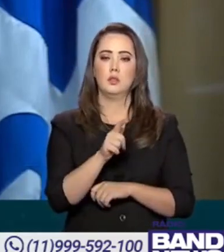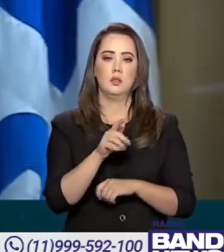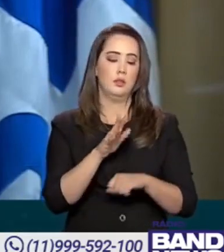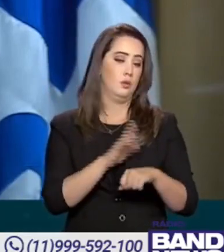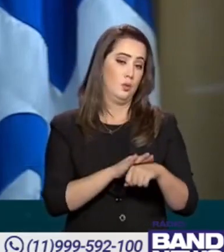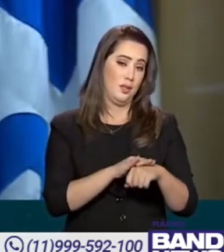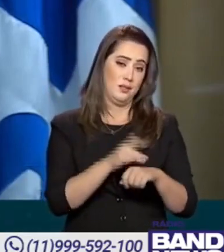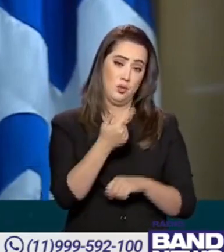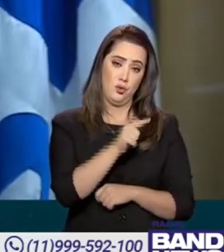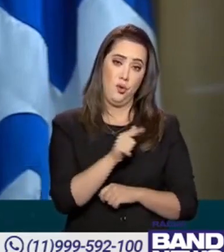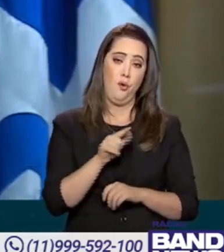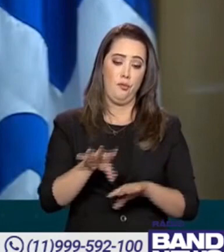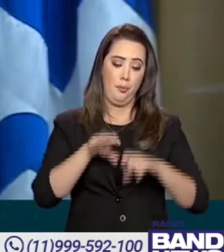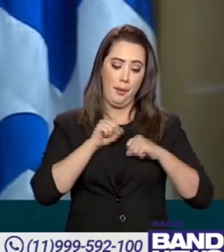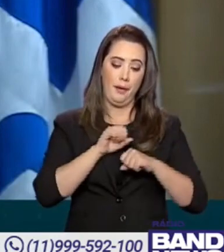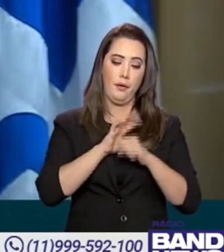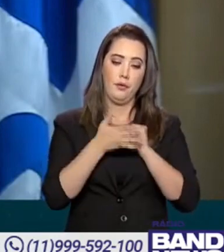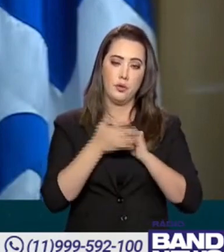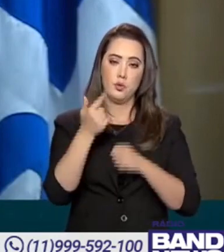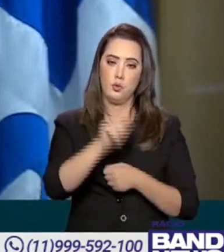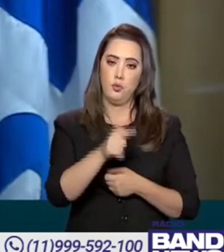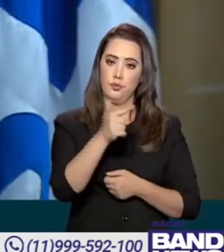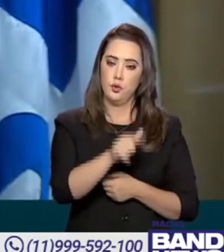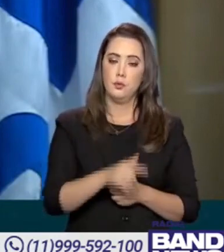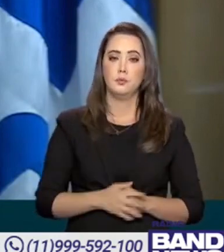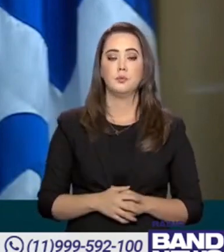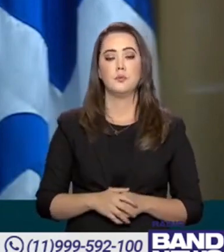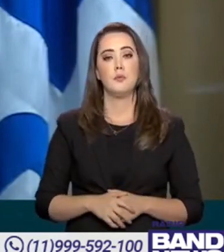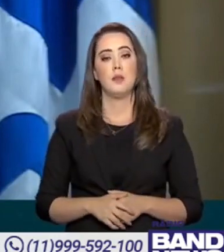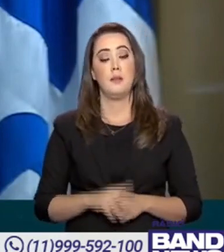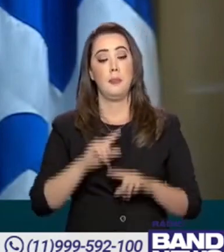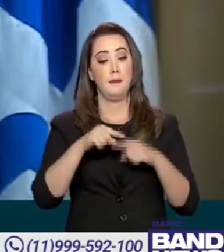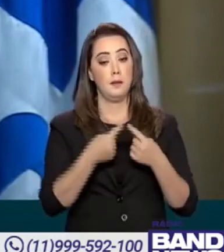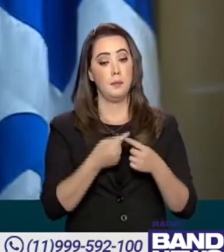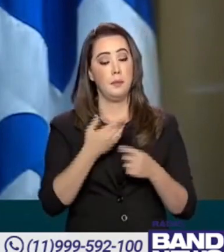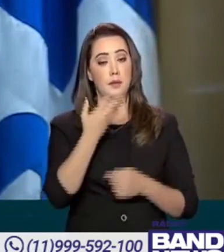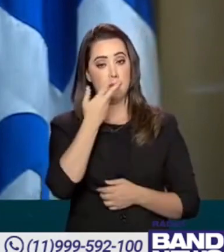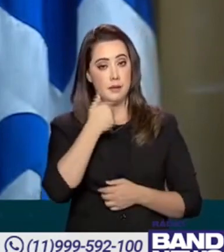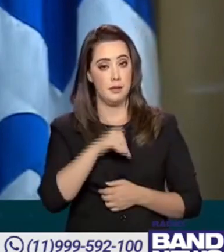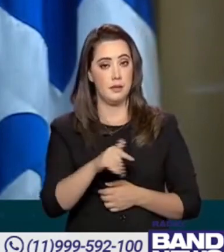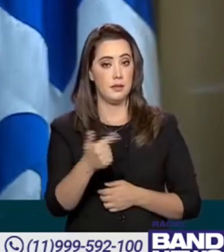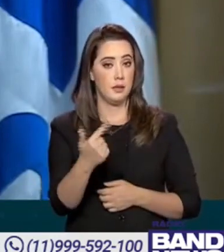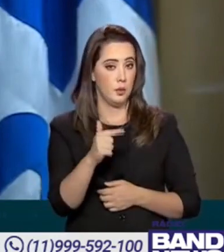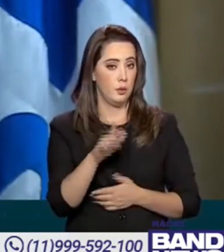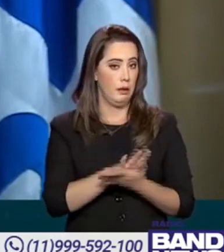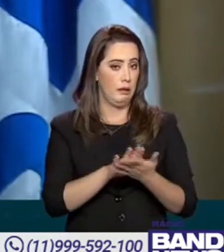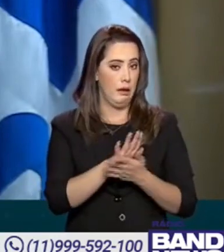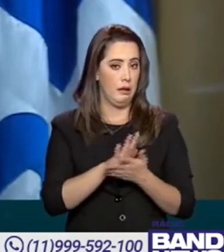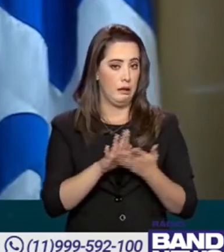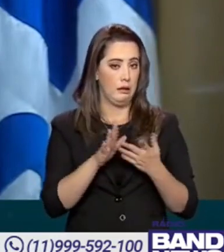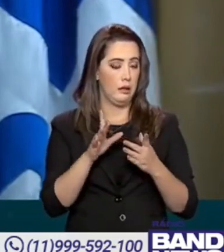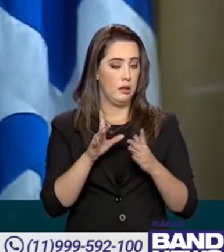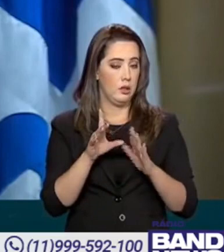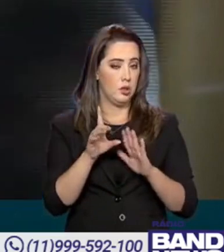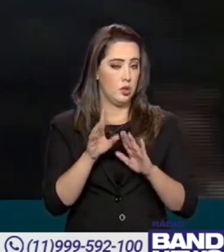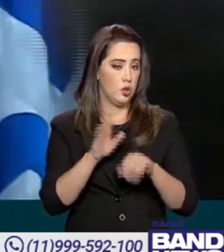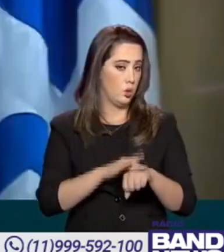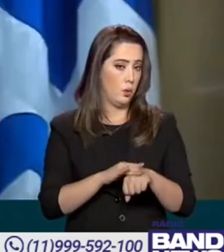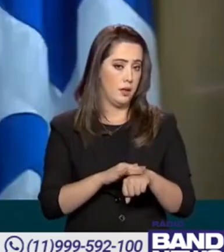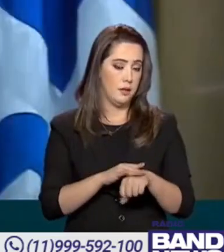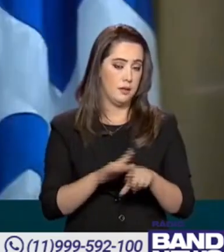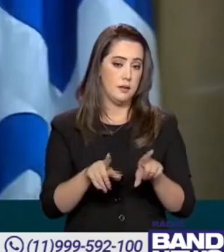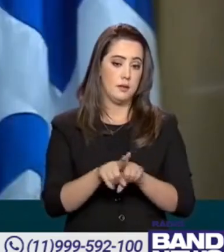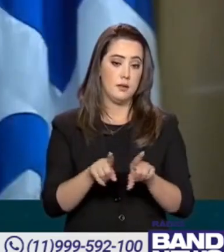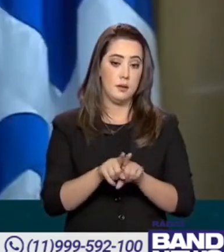Então, é o cuidar. E, na sequência, as crianças sem comorbidades, a gente também recomenda iniciar